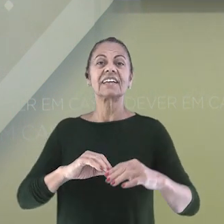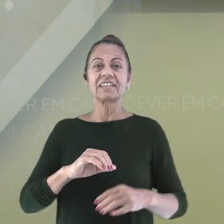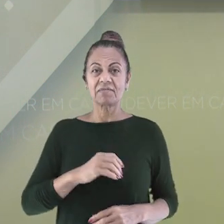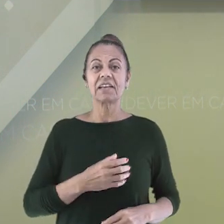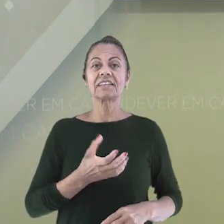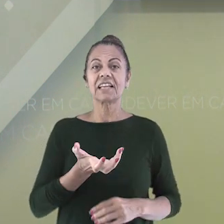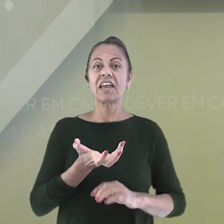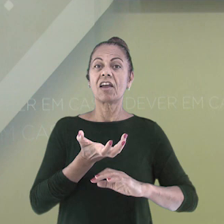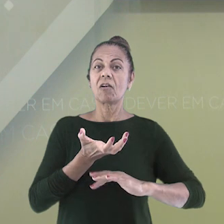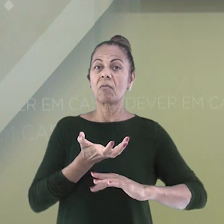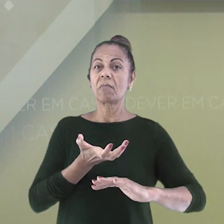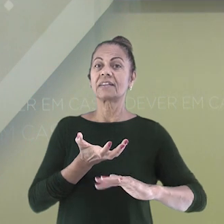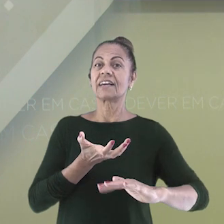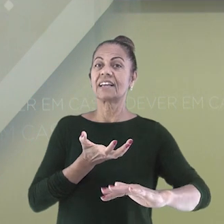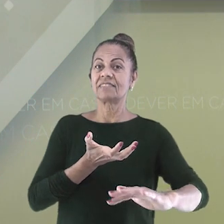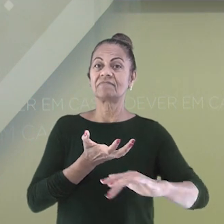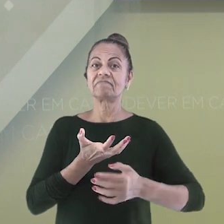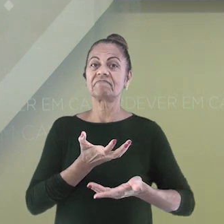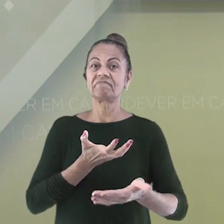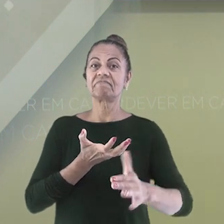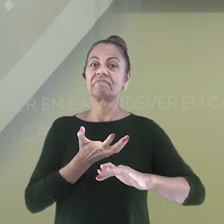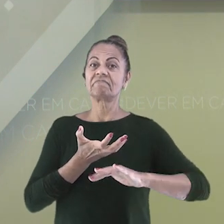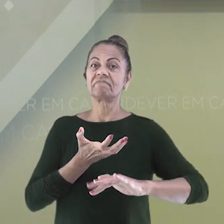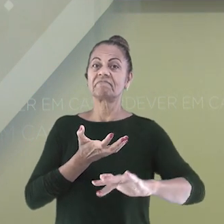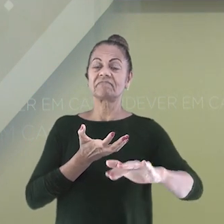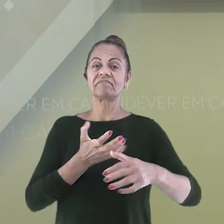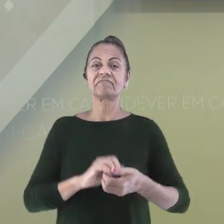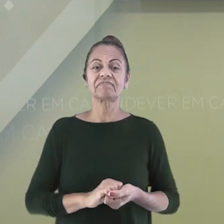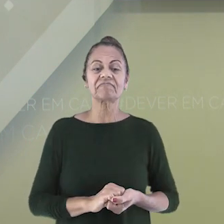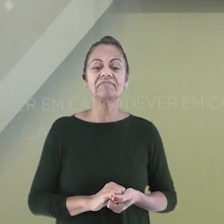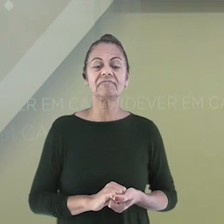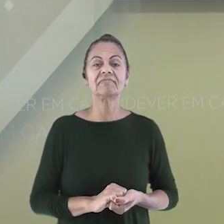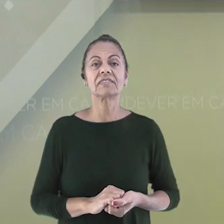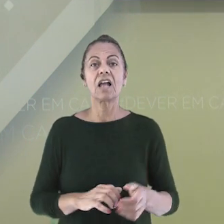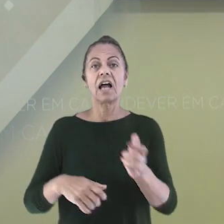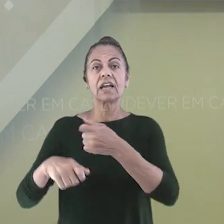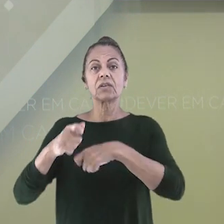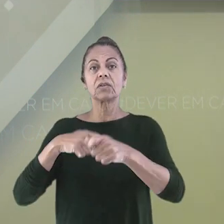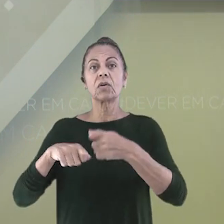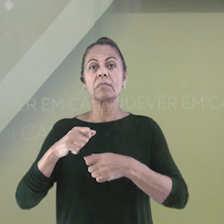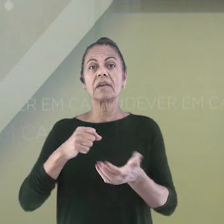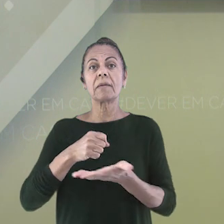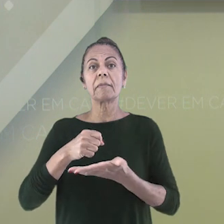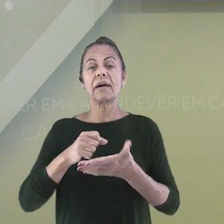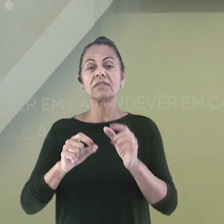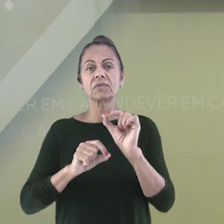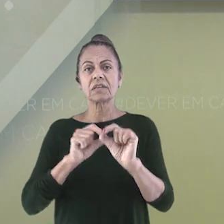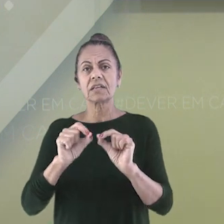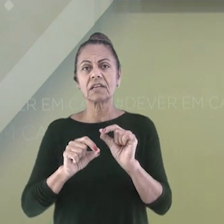Mais uma riqueza natural do Brasil. A economia baseia-se principalmente em atividades primárias.